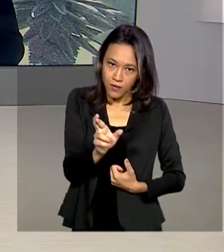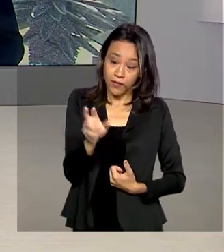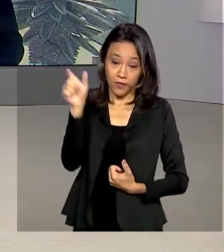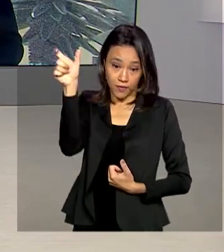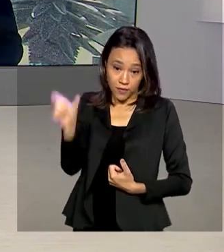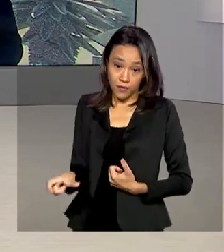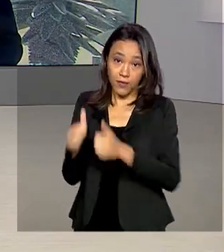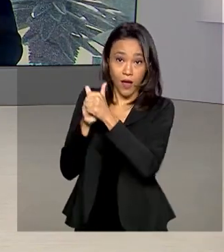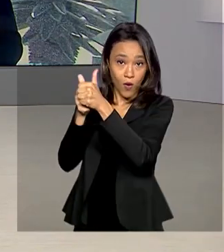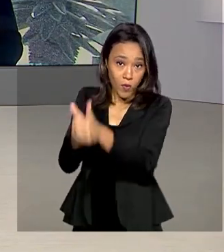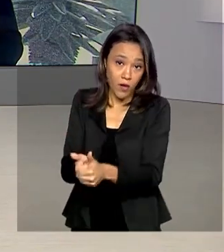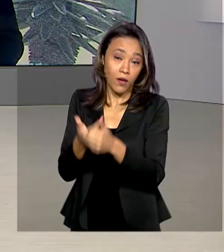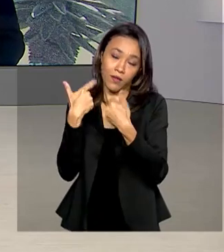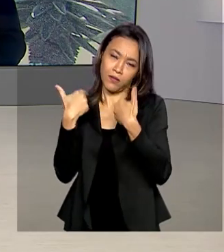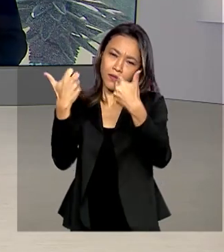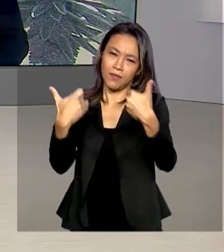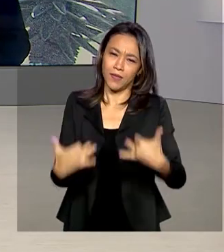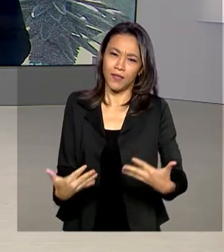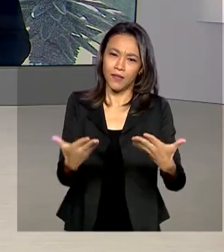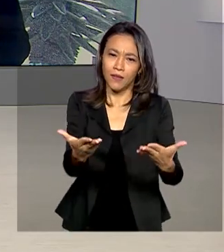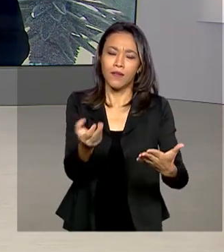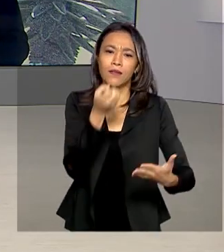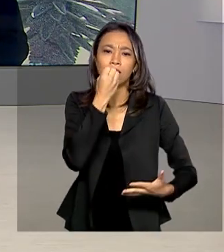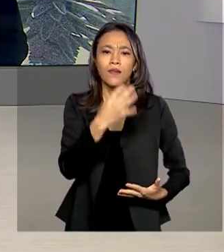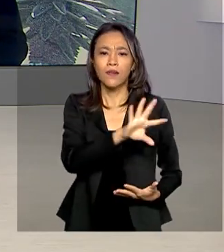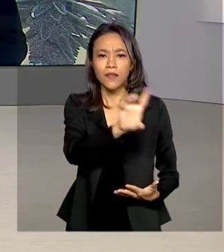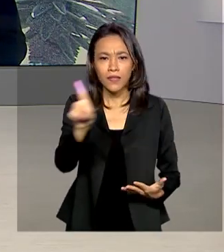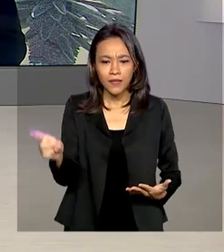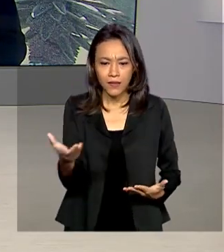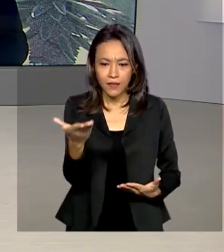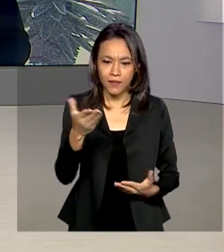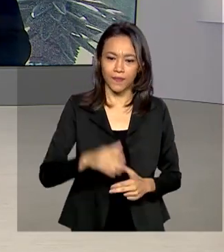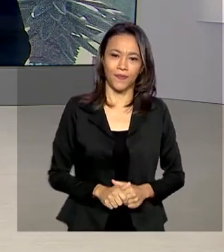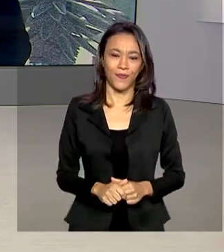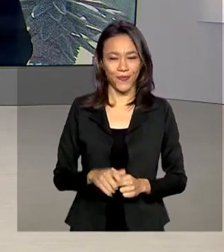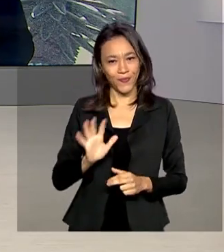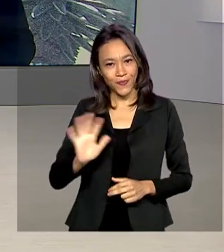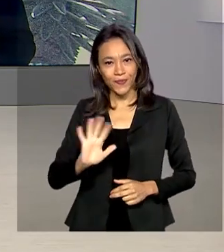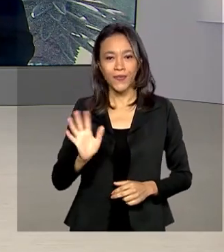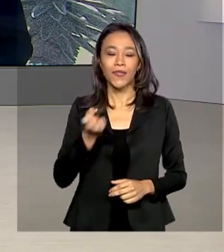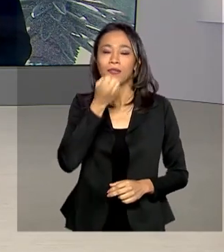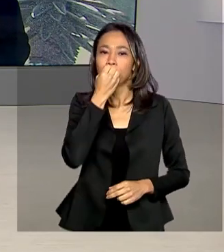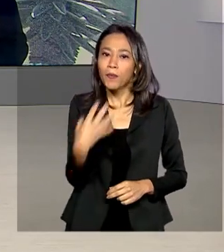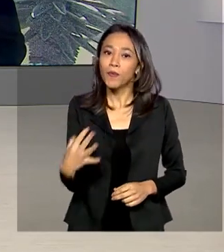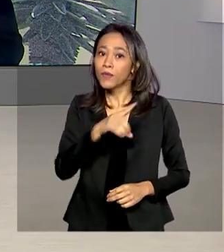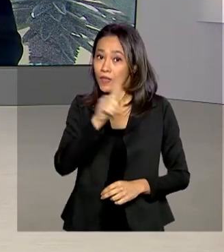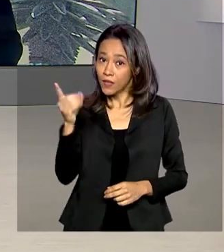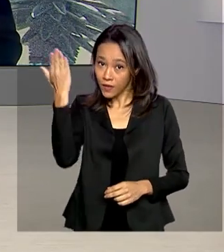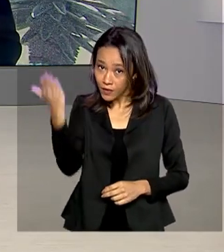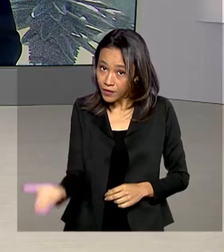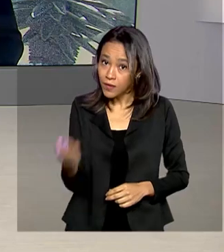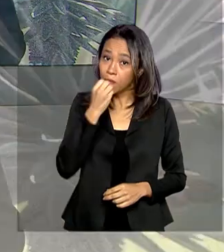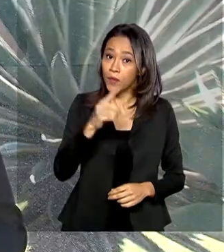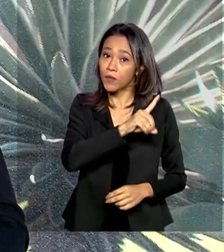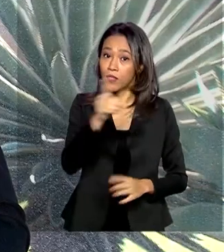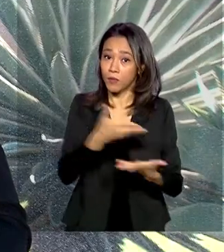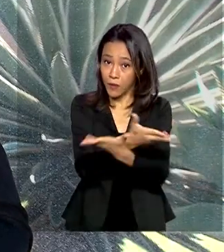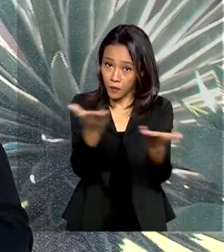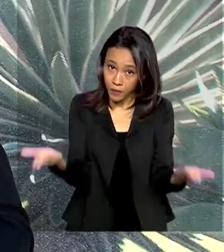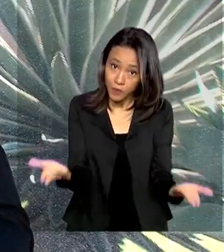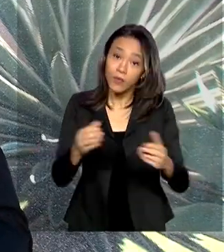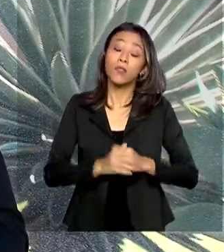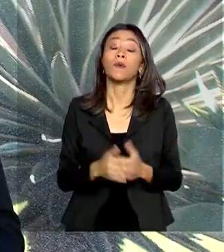Queiroz acompanha esse assunto e conta agora pra gente. Bom dia, Glauco. Olá, Renata. Bom dia pra você, bom dia a todos. Olha, a Caixa vai